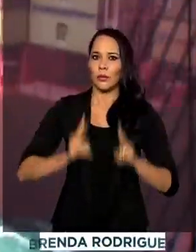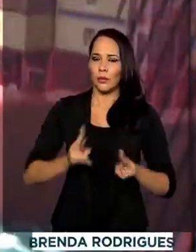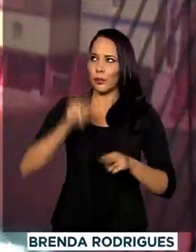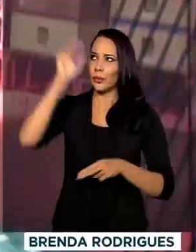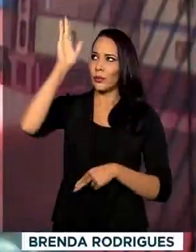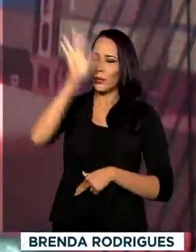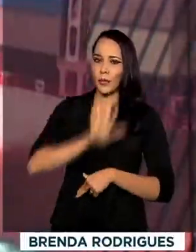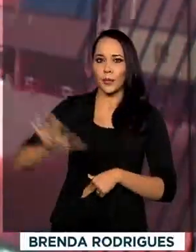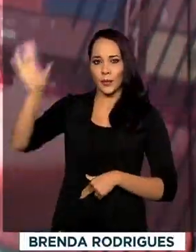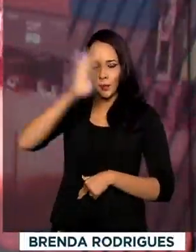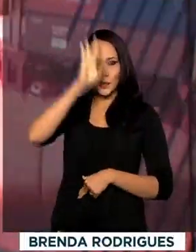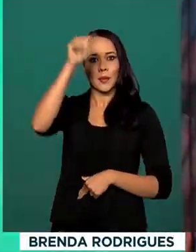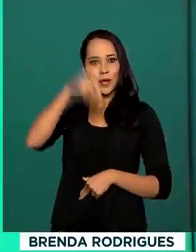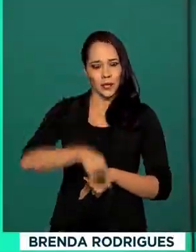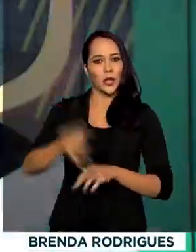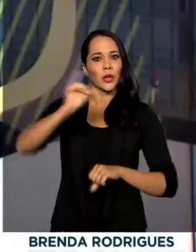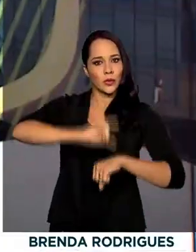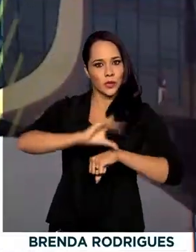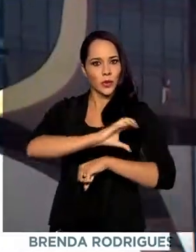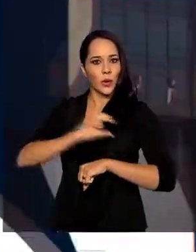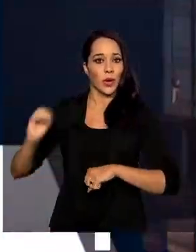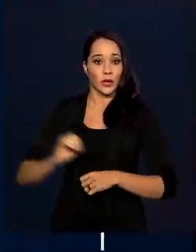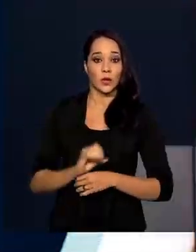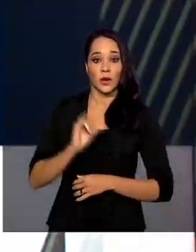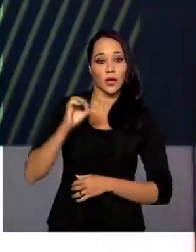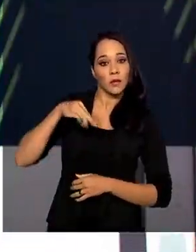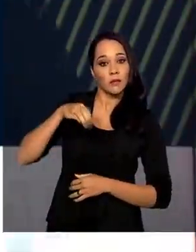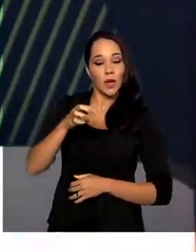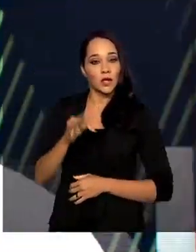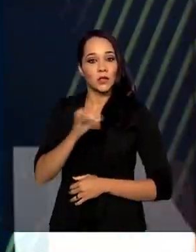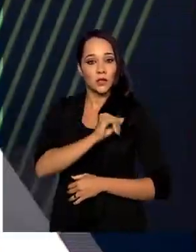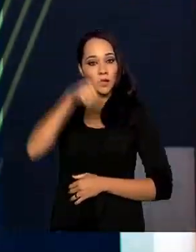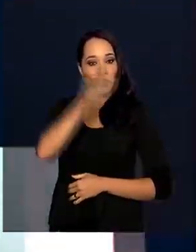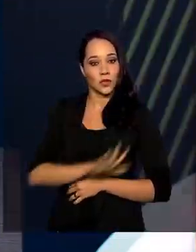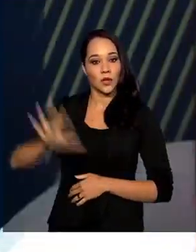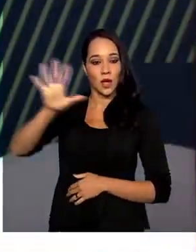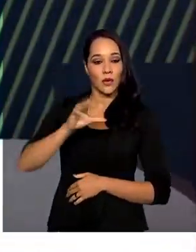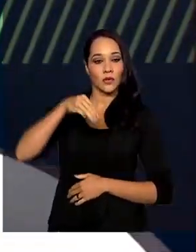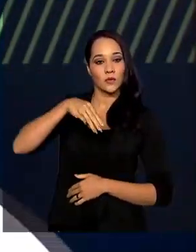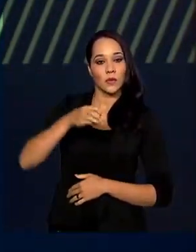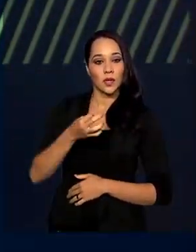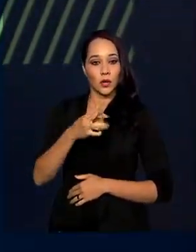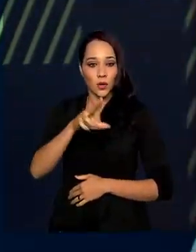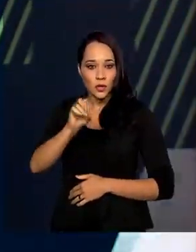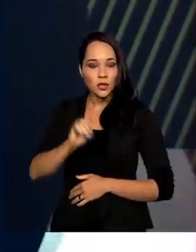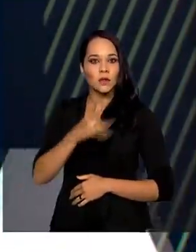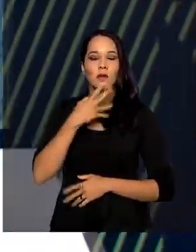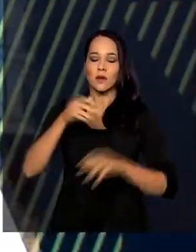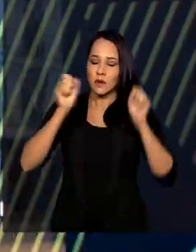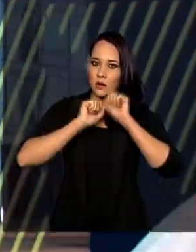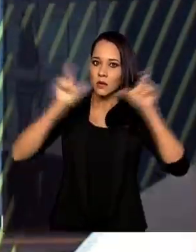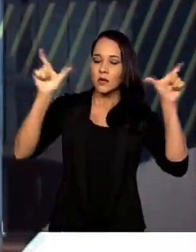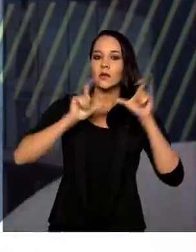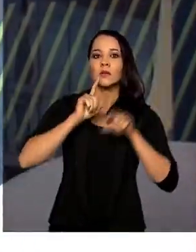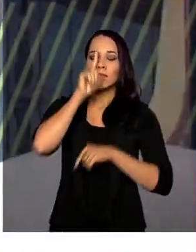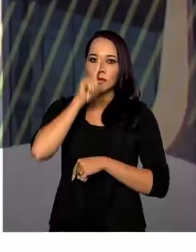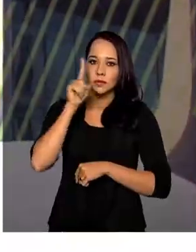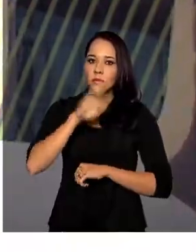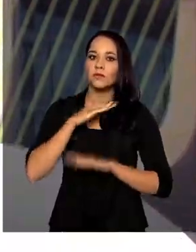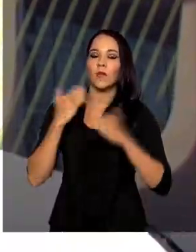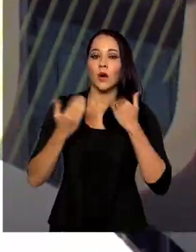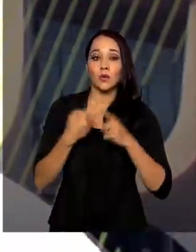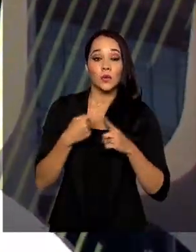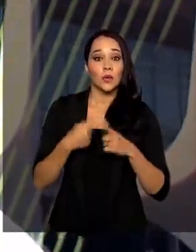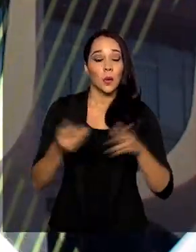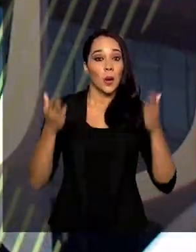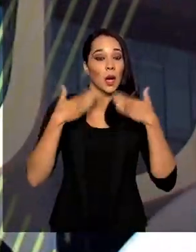país, especialmente aqui na região centro-oeste. O IMET, Instituto Nacional de Meteorologia, emitiu um alerta para risco de morte, porque o